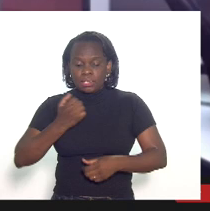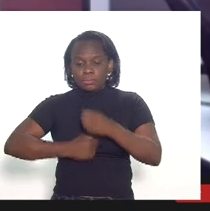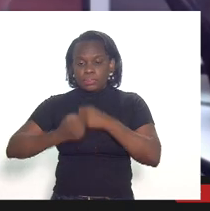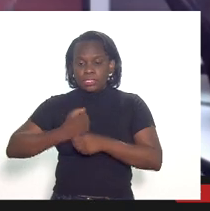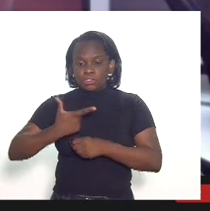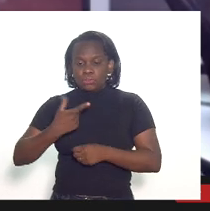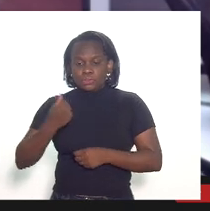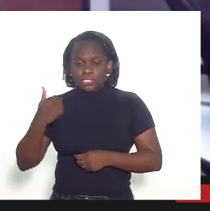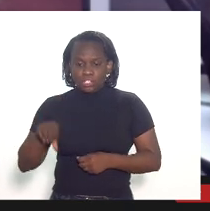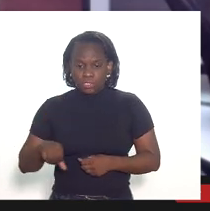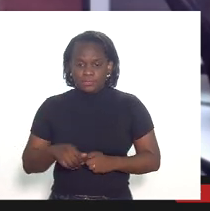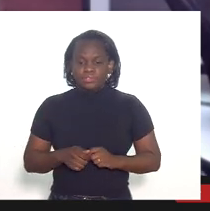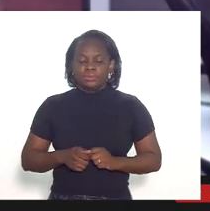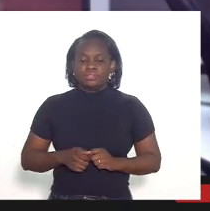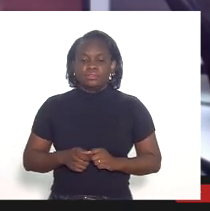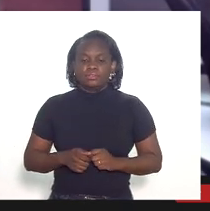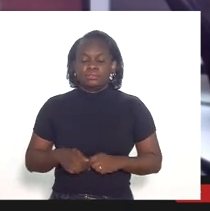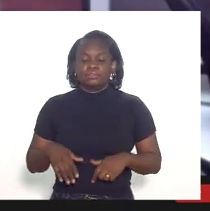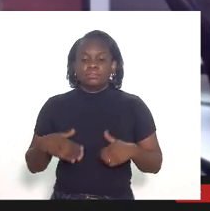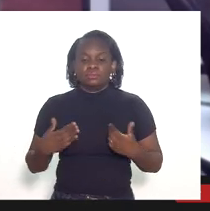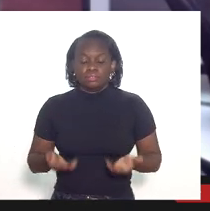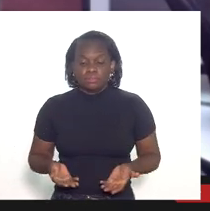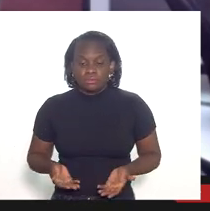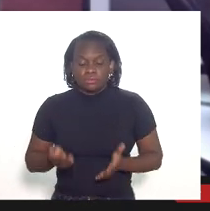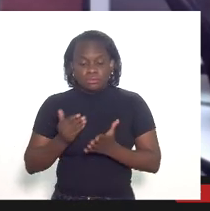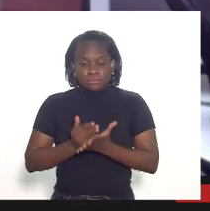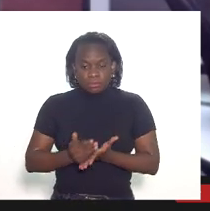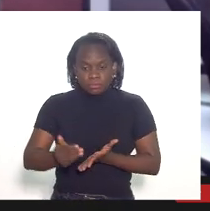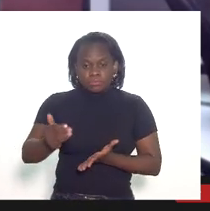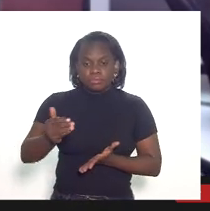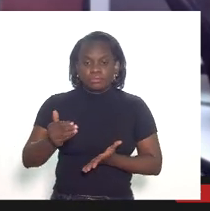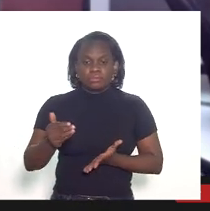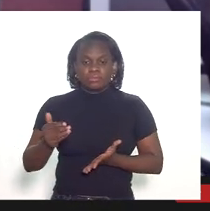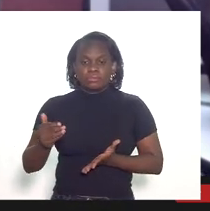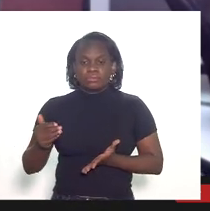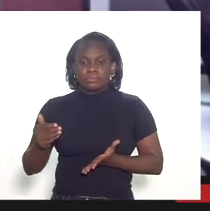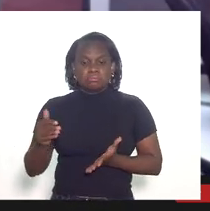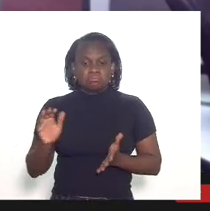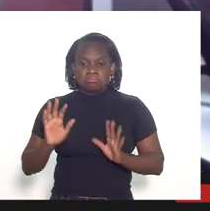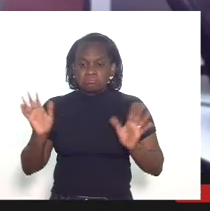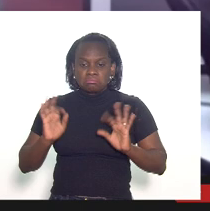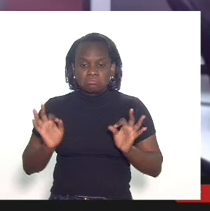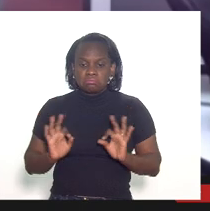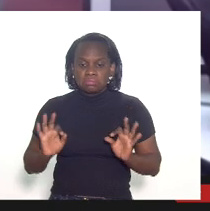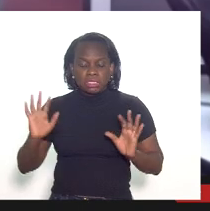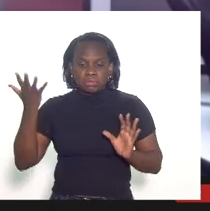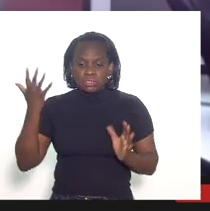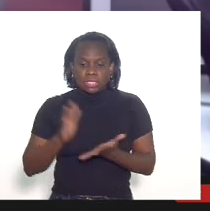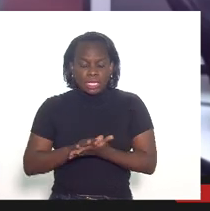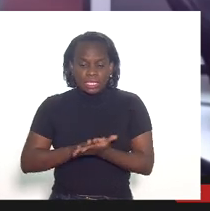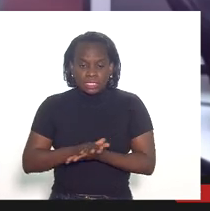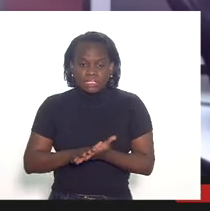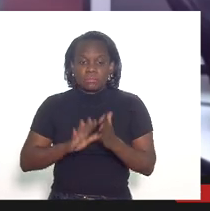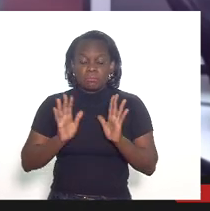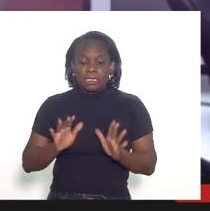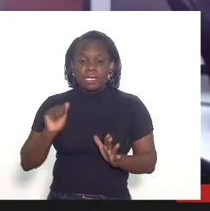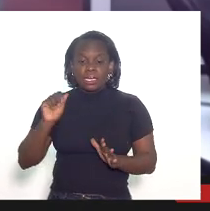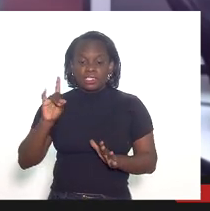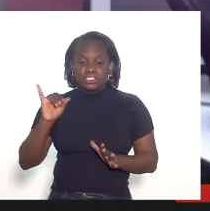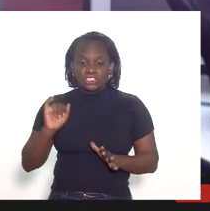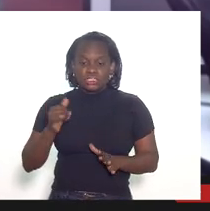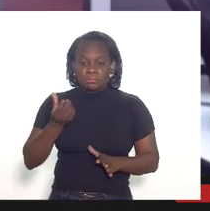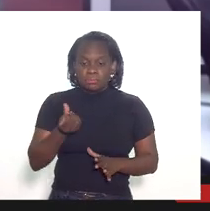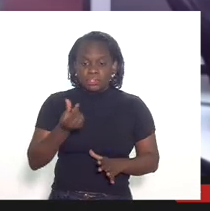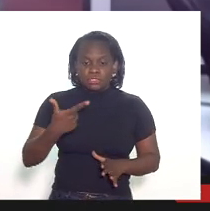e aí a partir daí nada aconteceu mas veio a de 6233